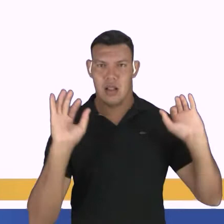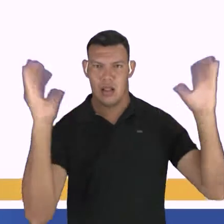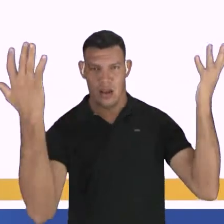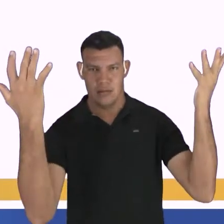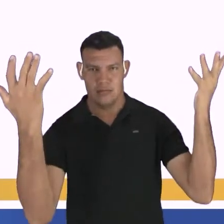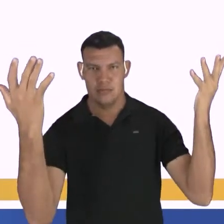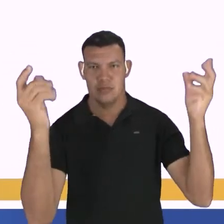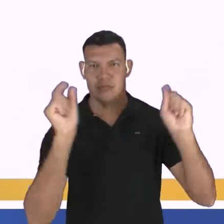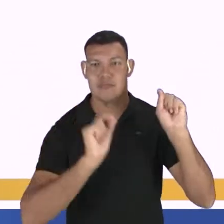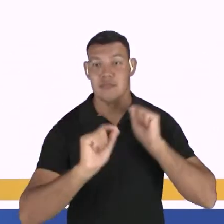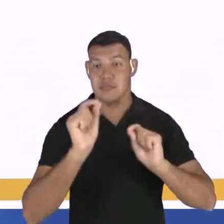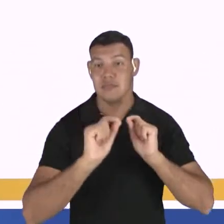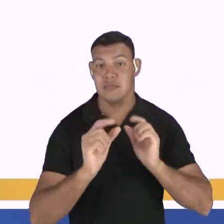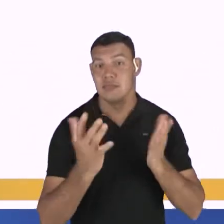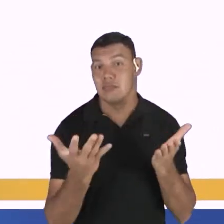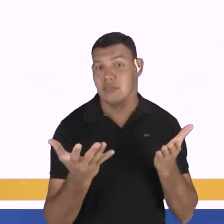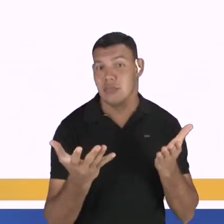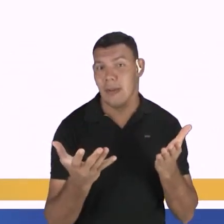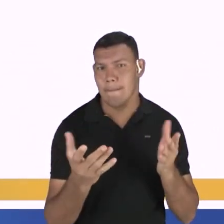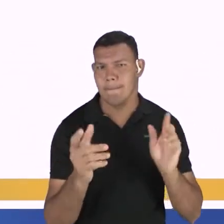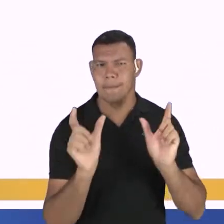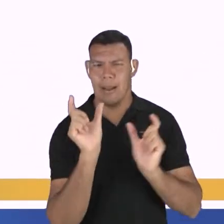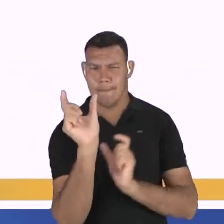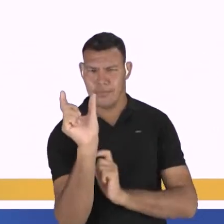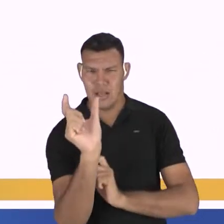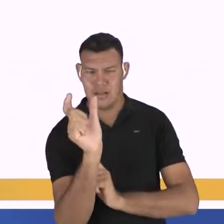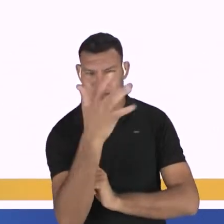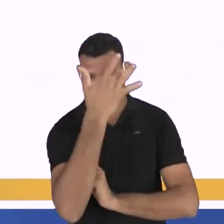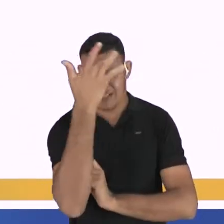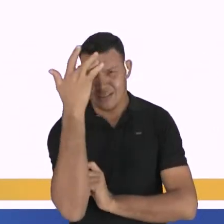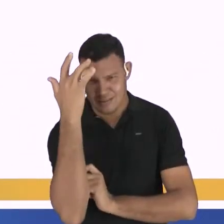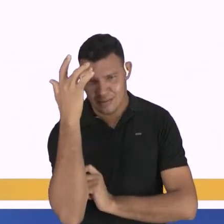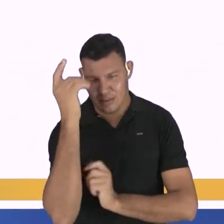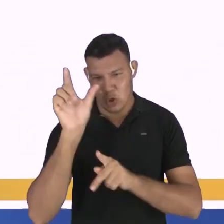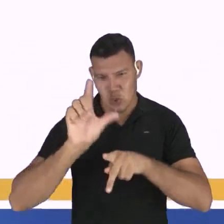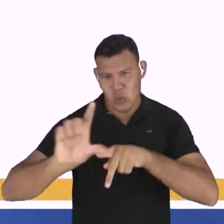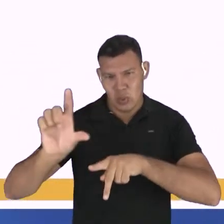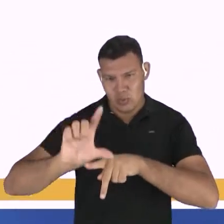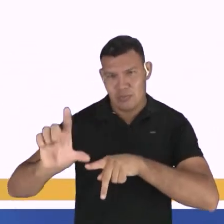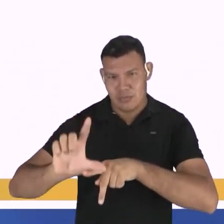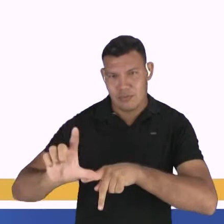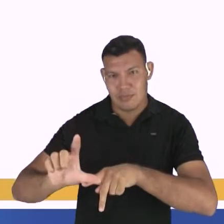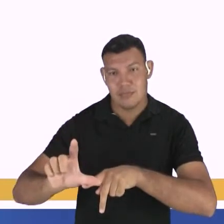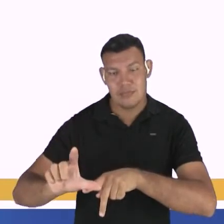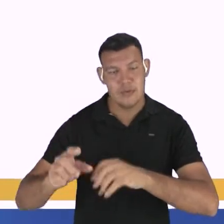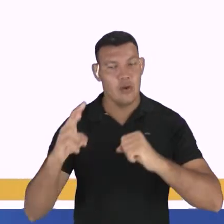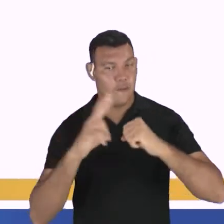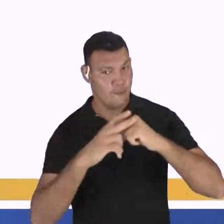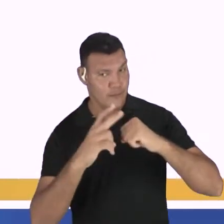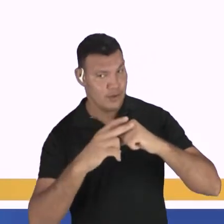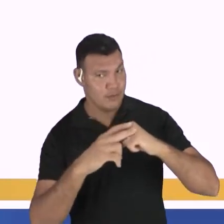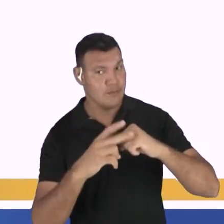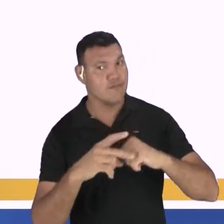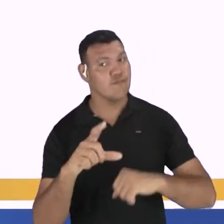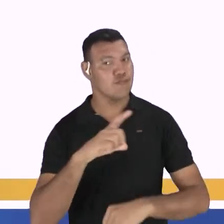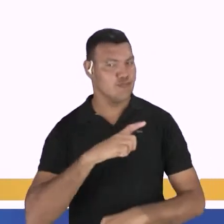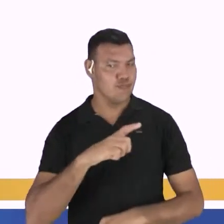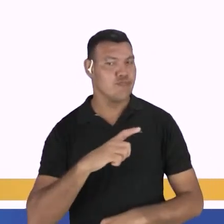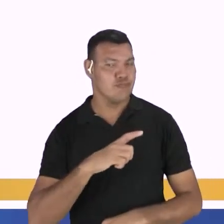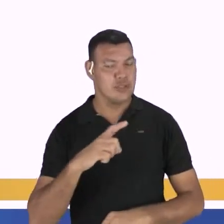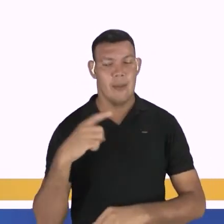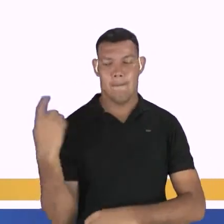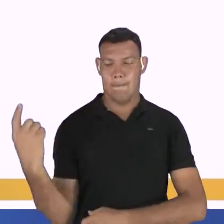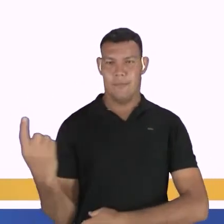impessoal. Então, por mais que a palavra pessoas esteja no plural, a forma verbal havia fica no